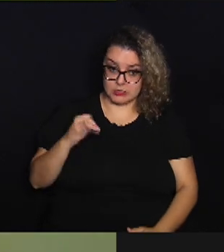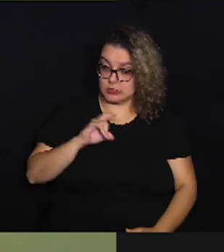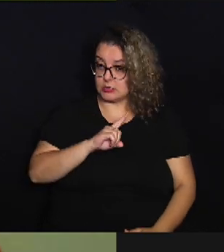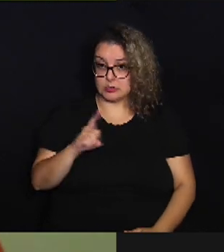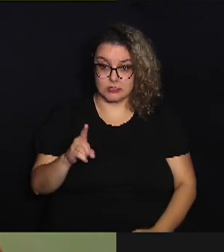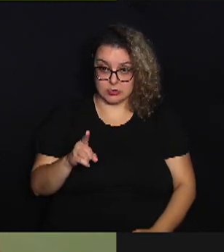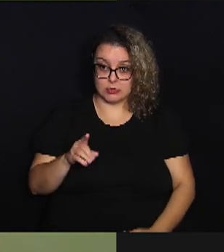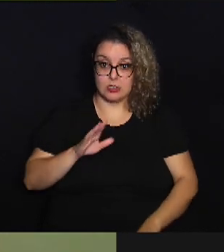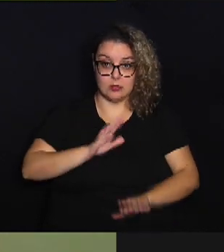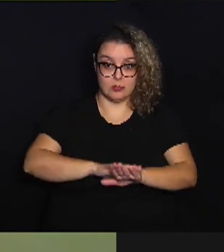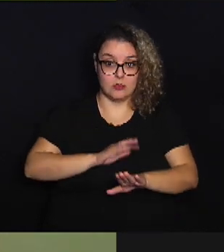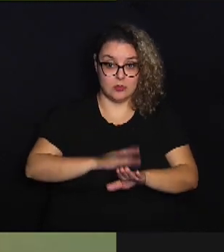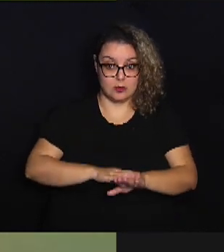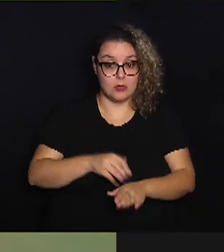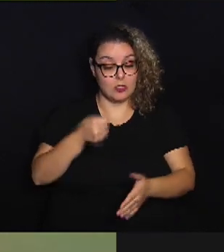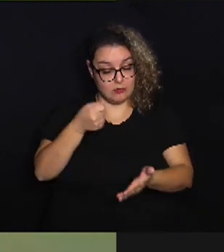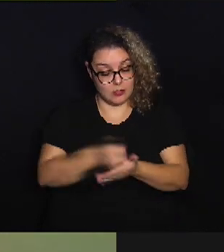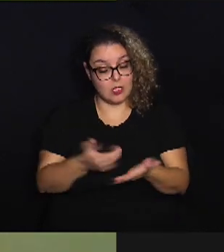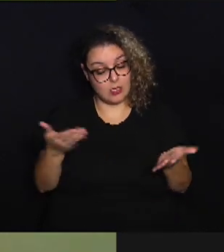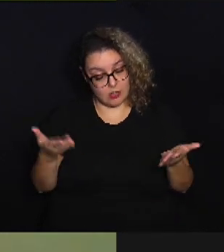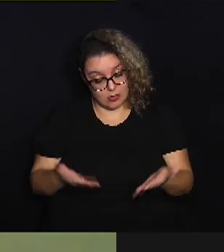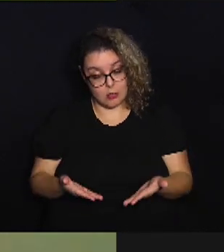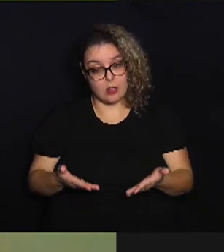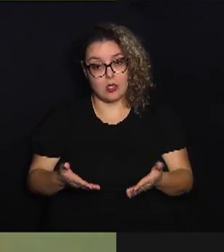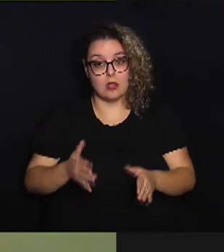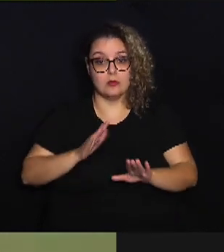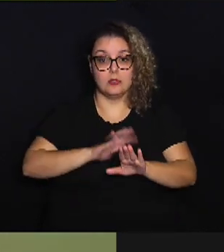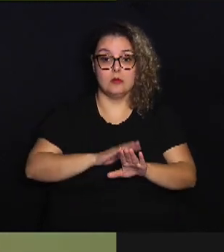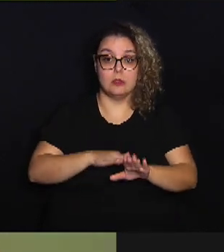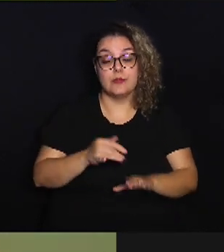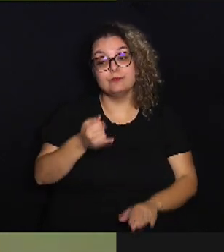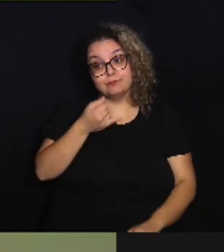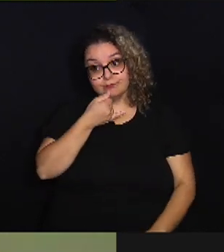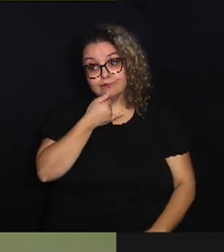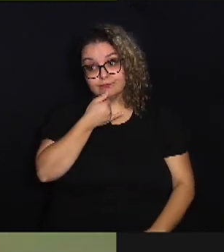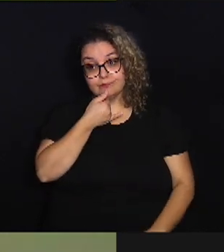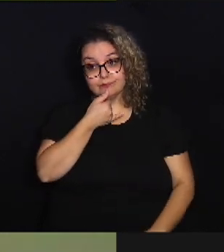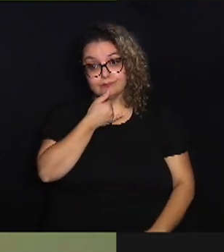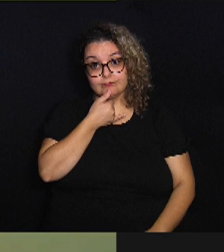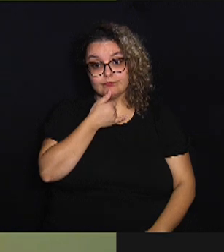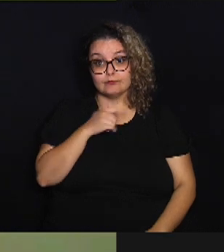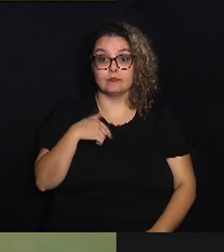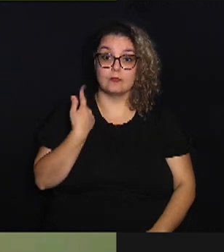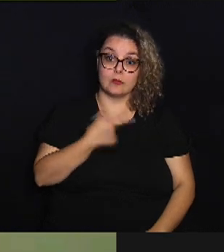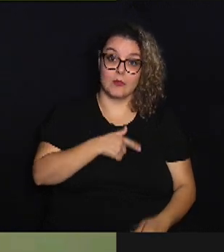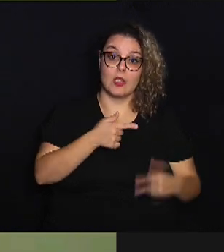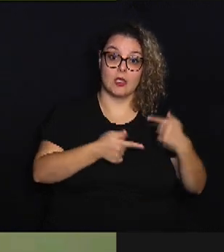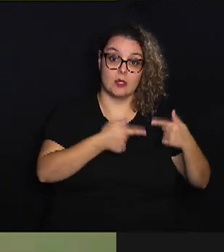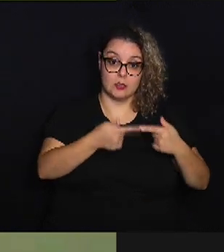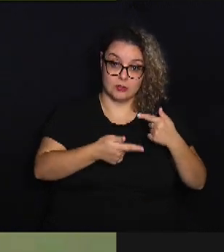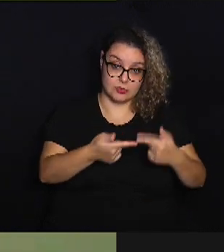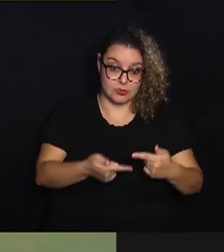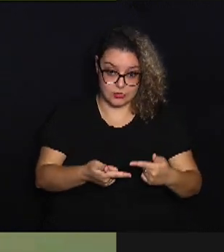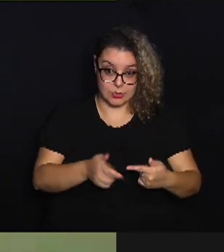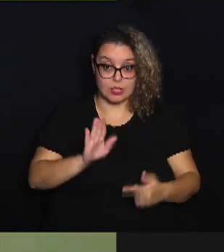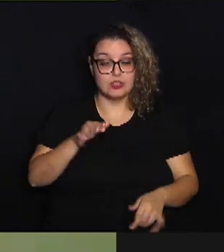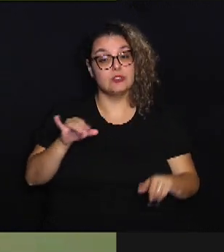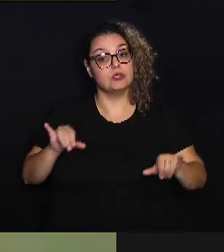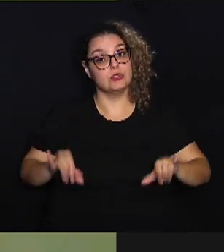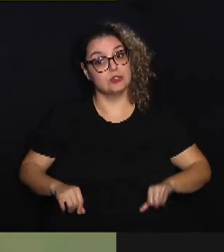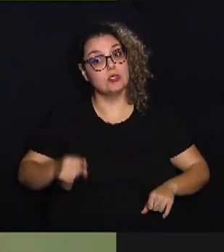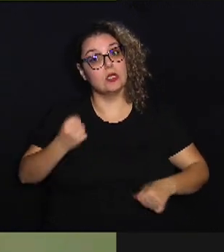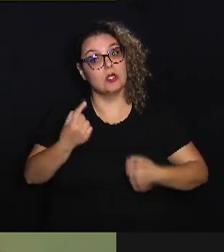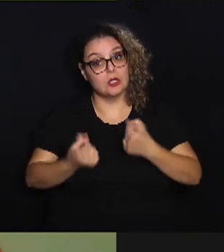tomarmos os devidos cuidados. Infelizmente, a nossa geração já está sofrendo alguns